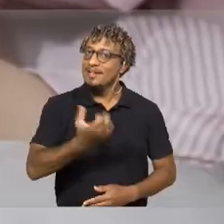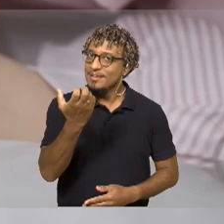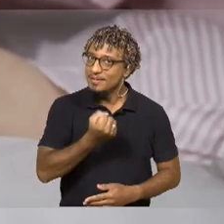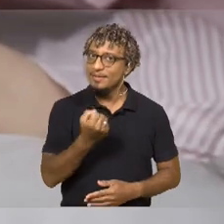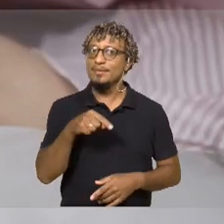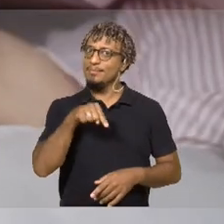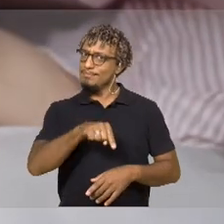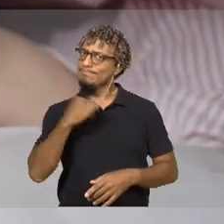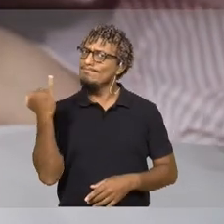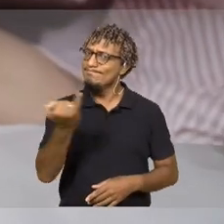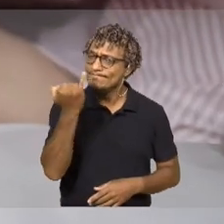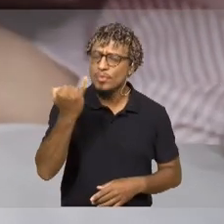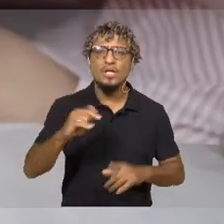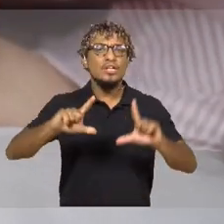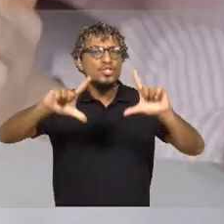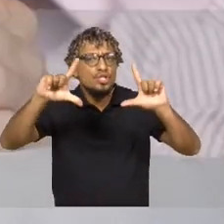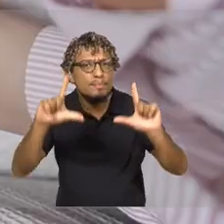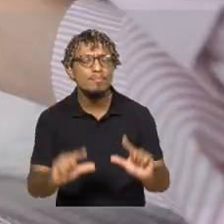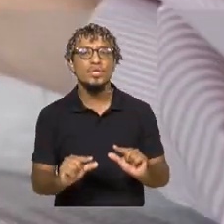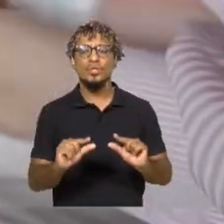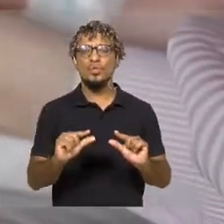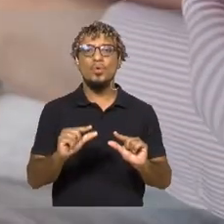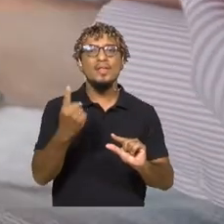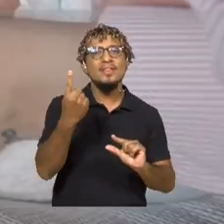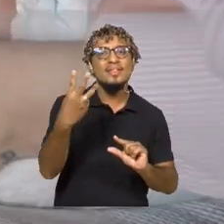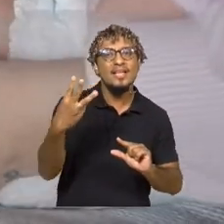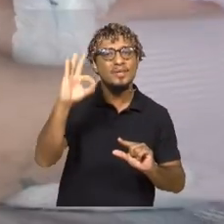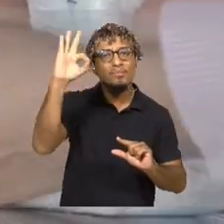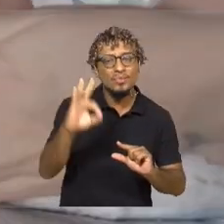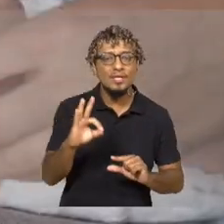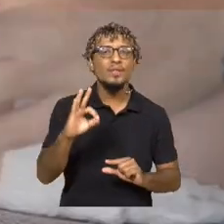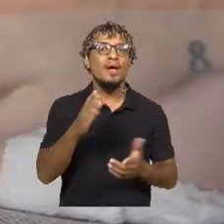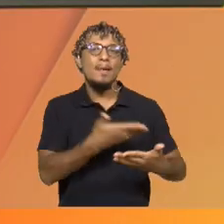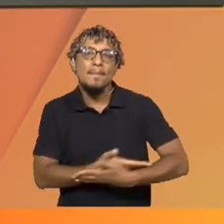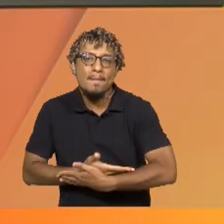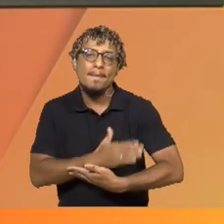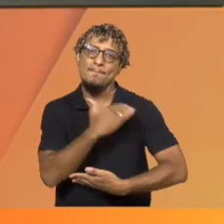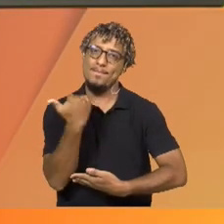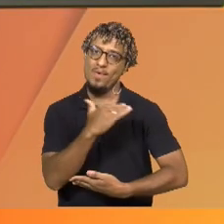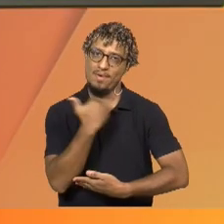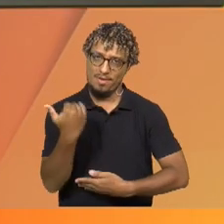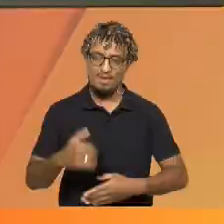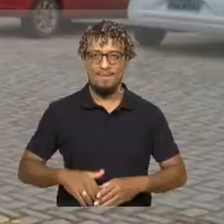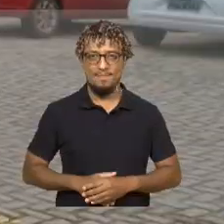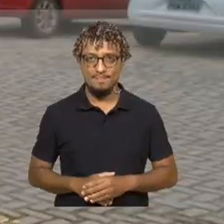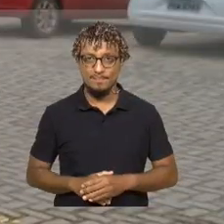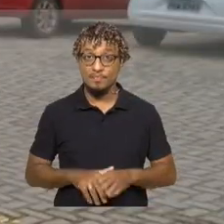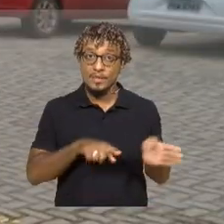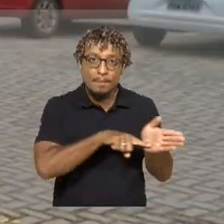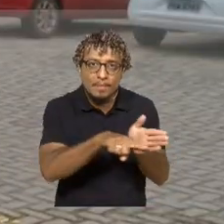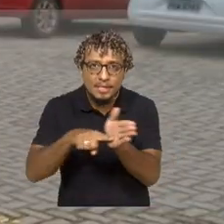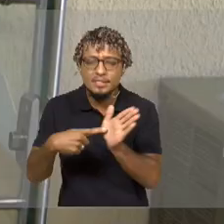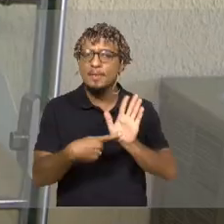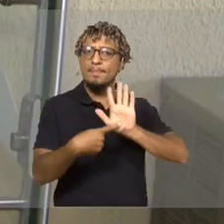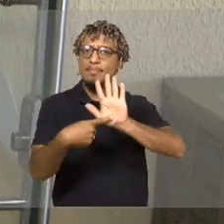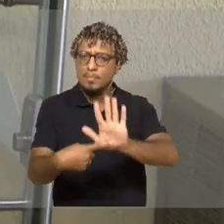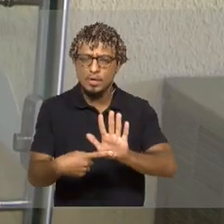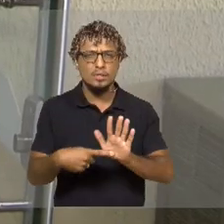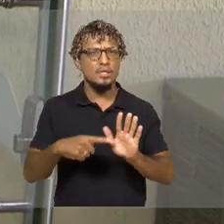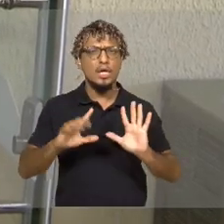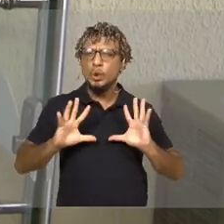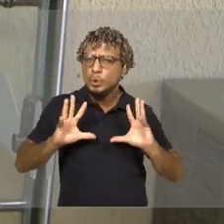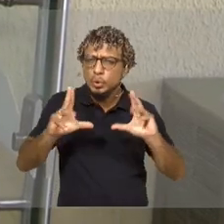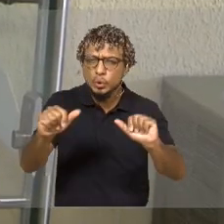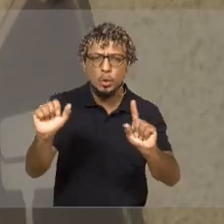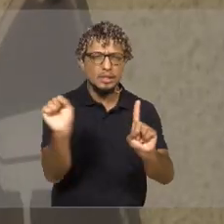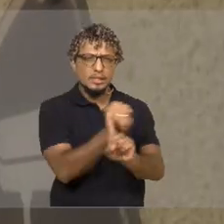materno reduz em 13% a mortalidade infantil. Pesquisa revela que todas as formas de violência